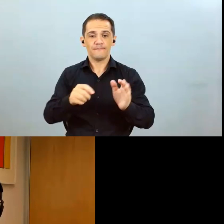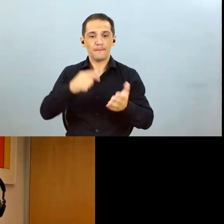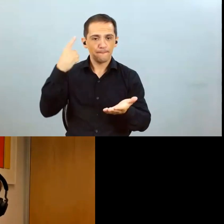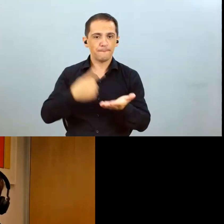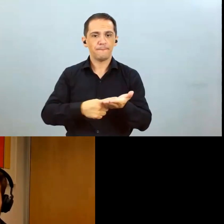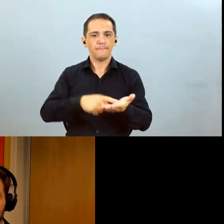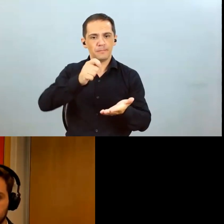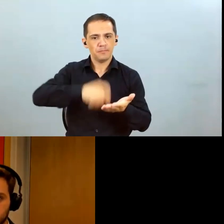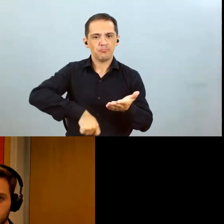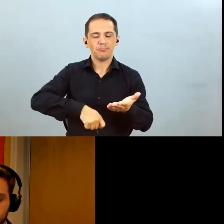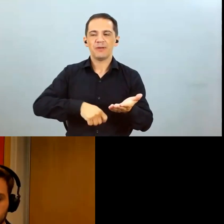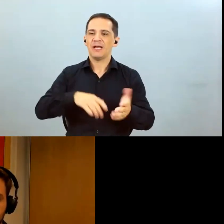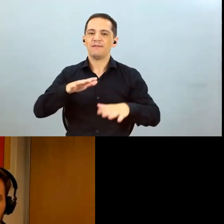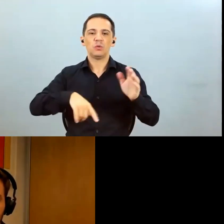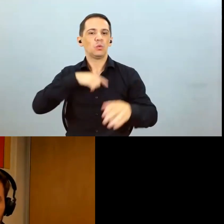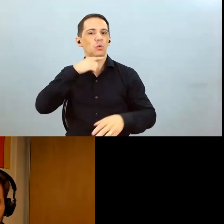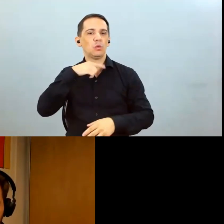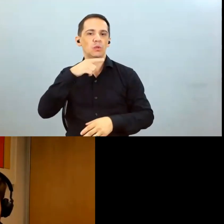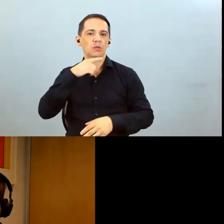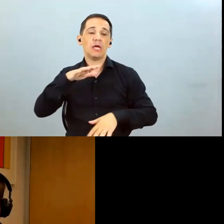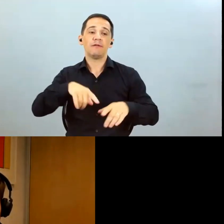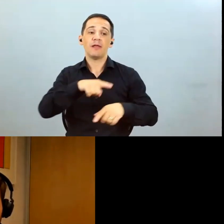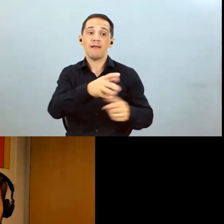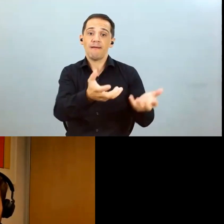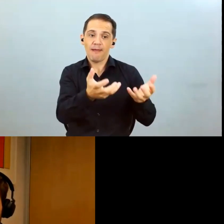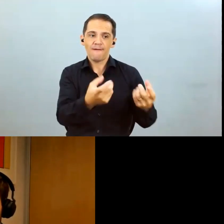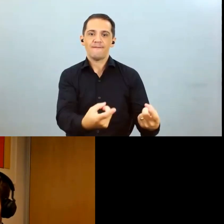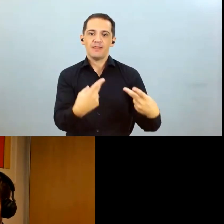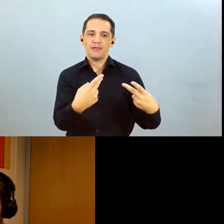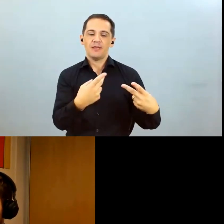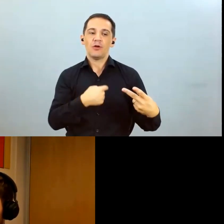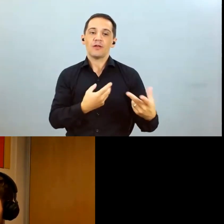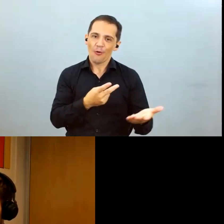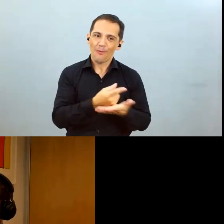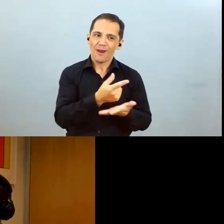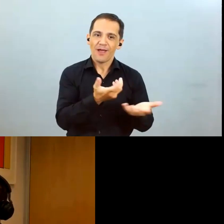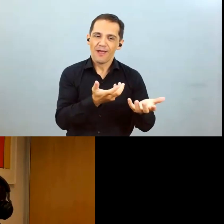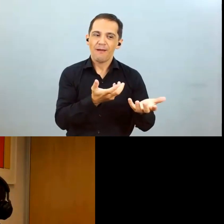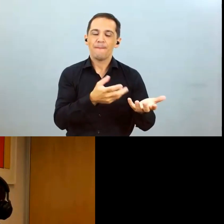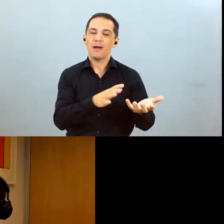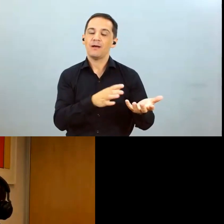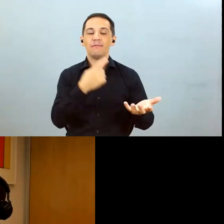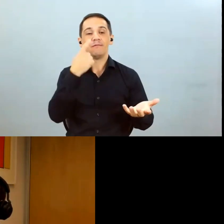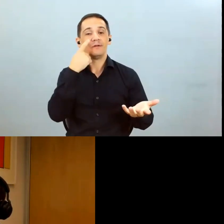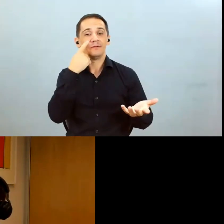os nossos desejos e os desejos dos proprietários às vezes das terras então isso não é um item fácil de fazer e com esse nível de juros isso dificulta